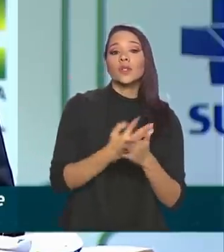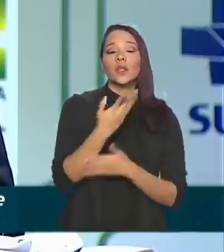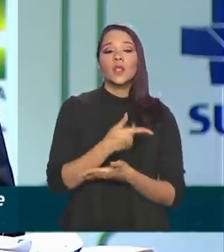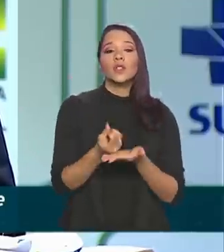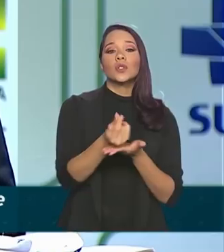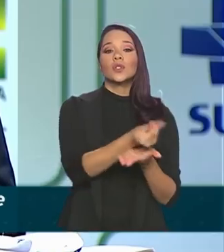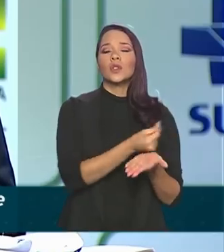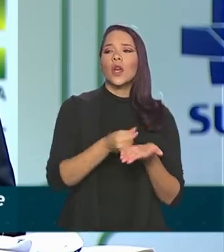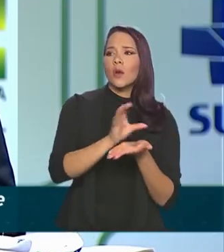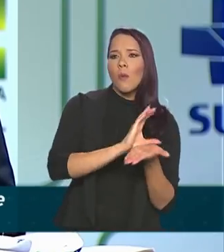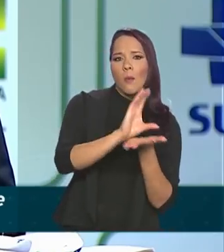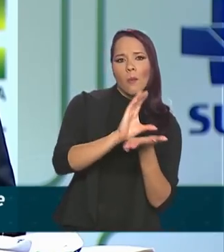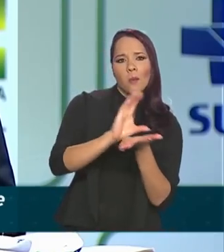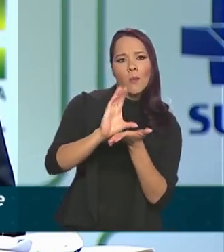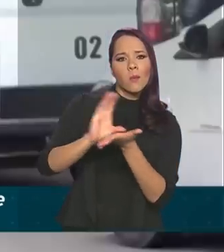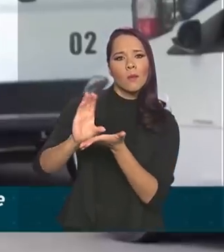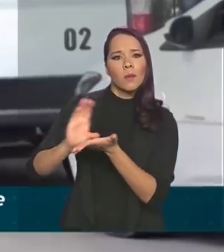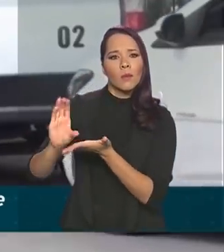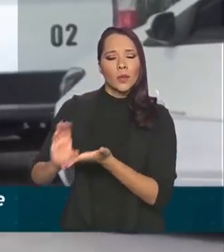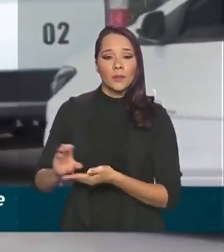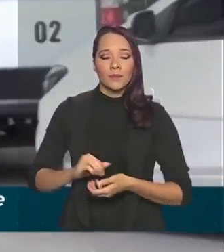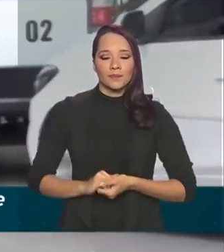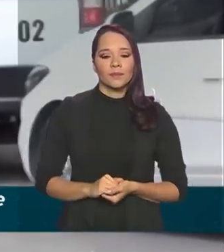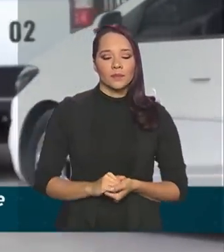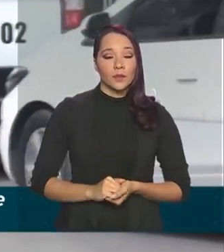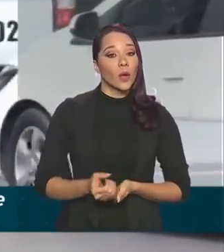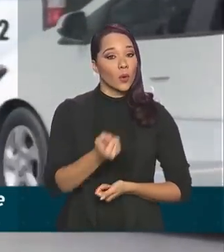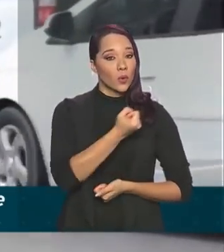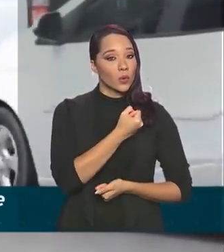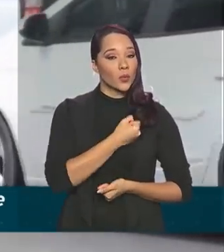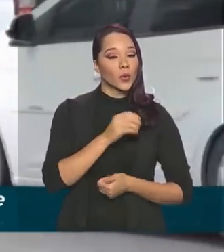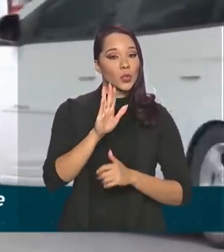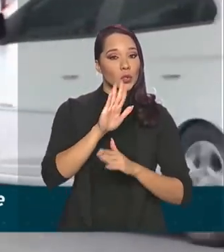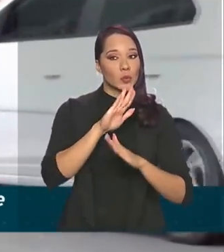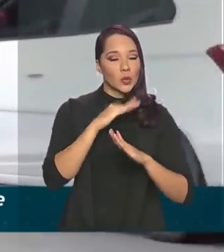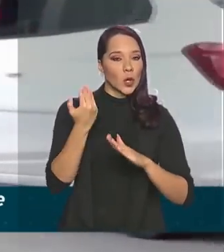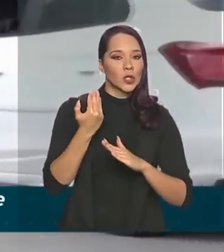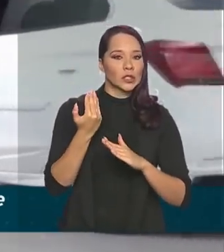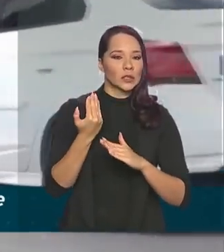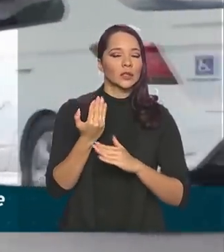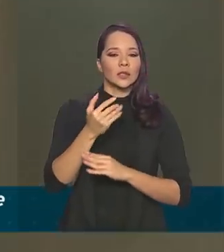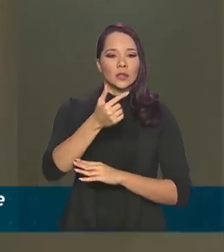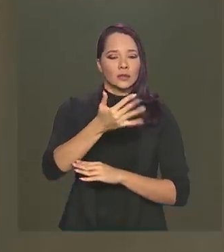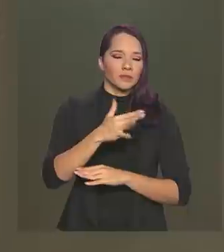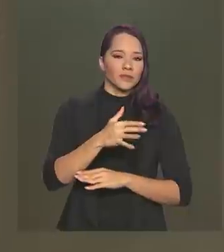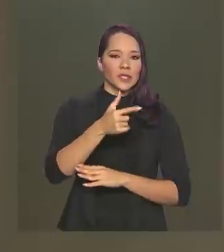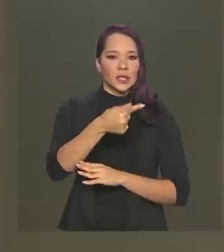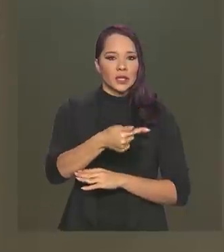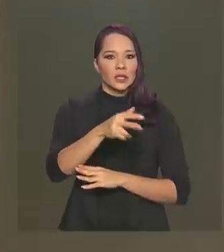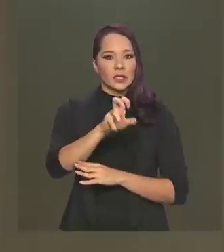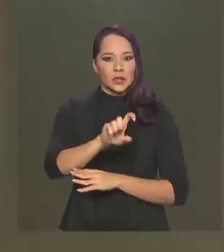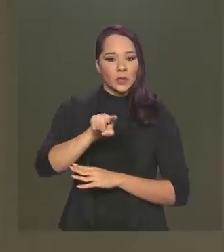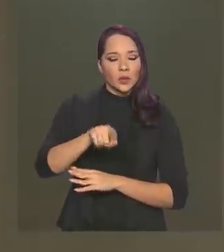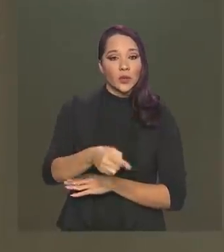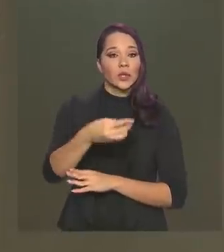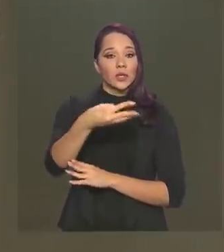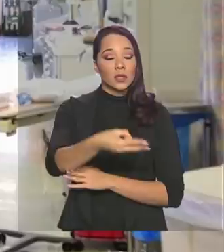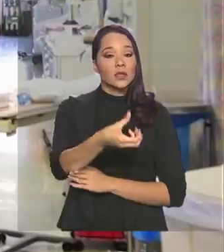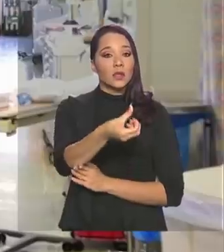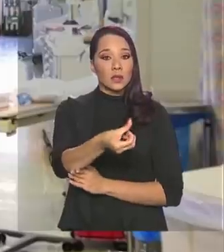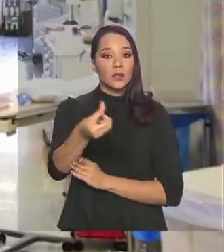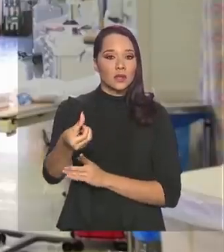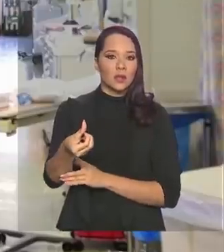verbas que foram disponibilizadas. O número de óbitos chega a 75 mil 366